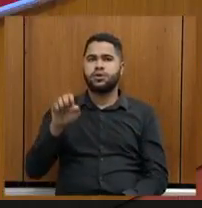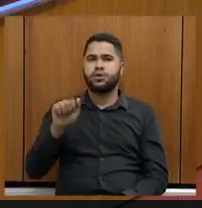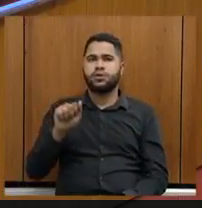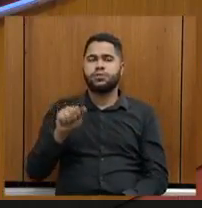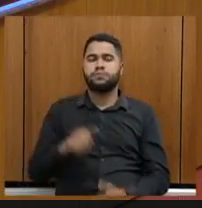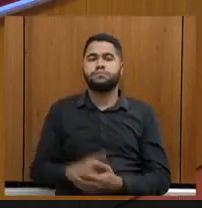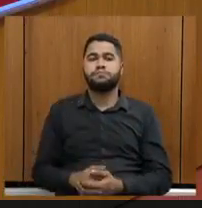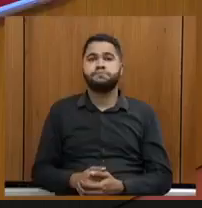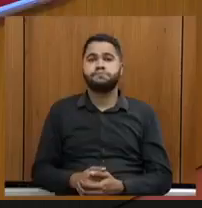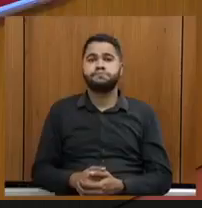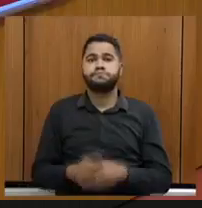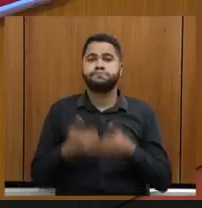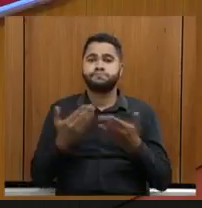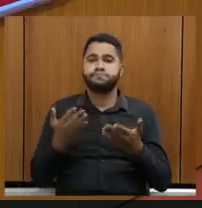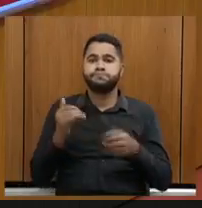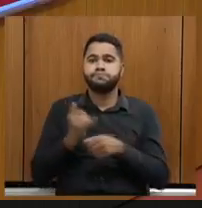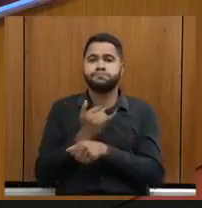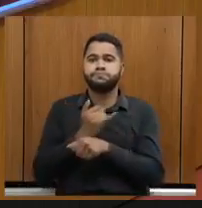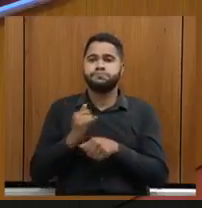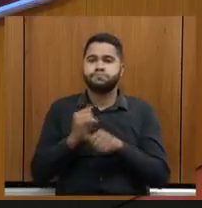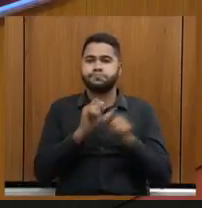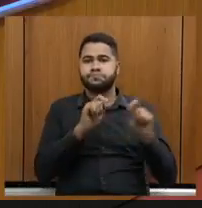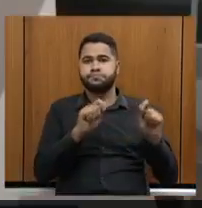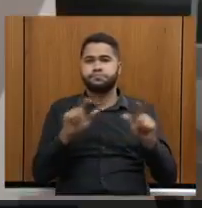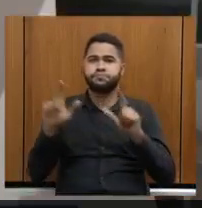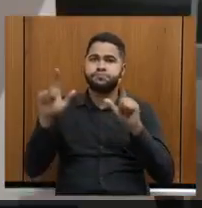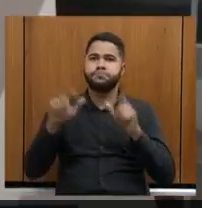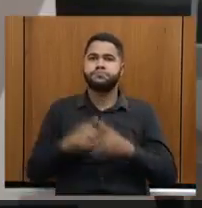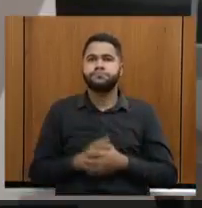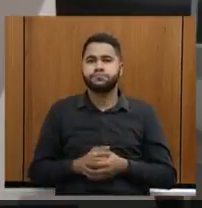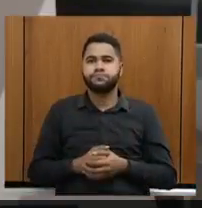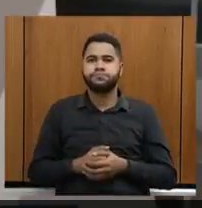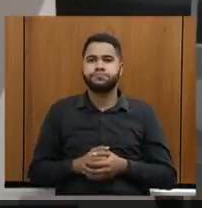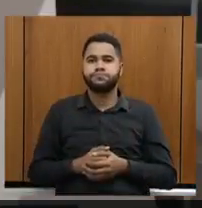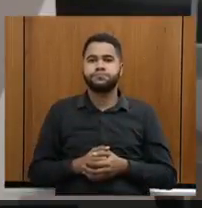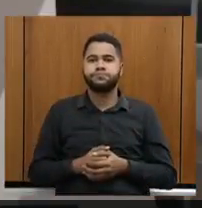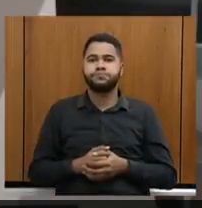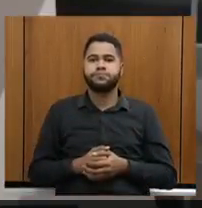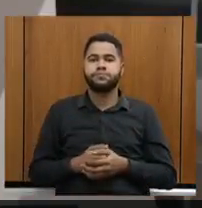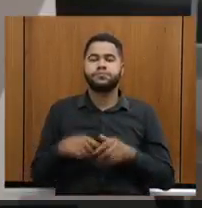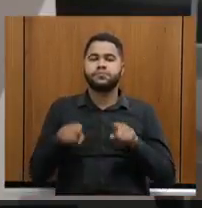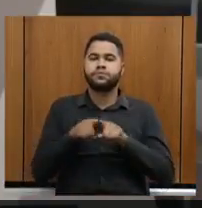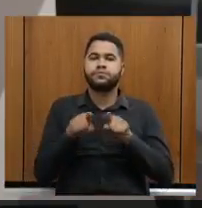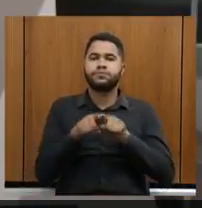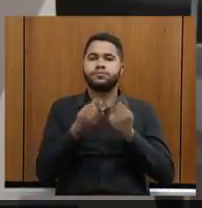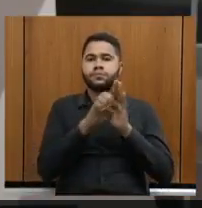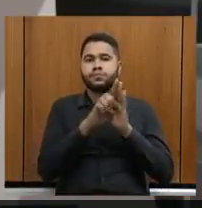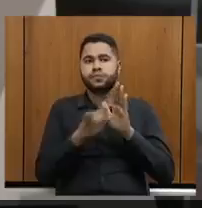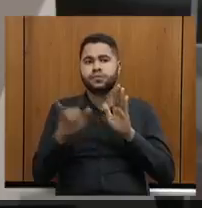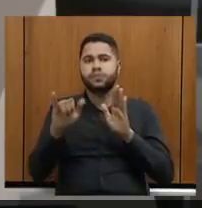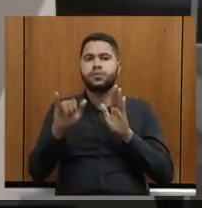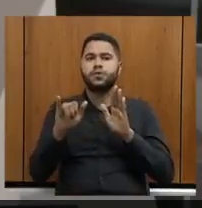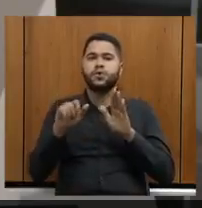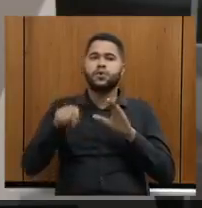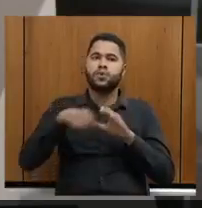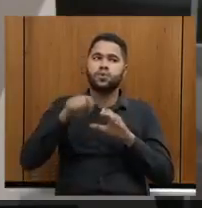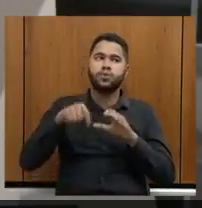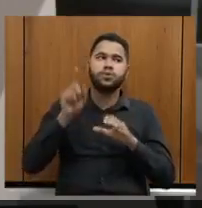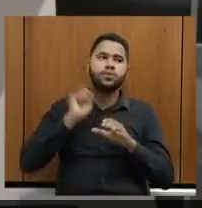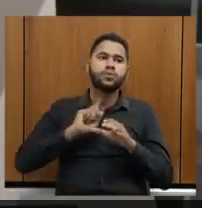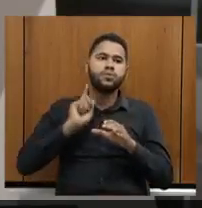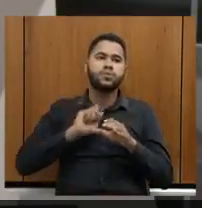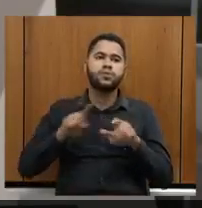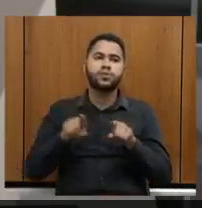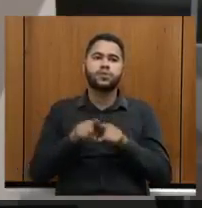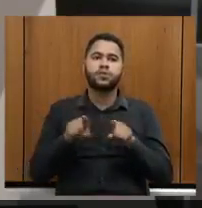Então, é essa a estratégia. Pode passar? Edital da Cozinha Mineira, juntamente com a Brasel, encontro de